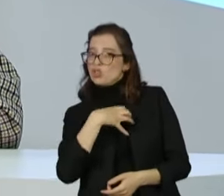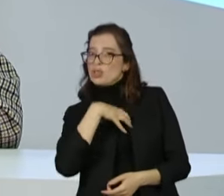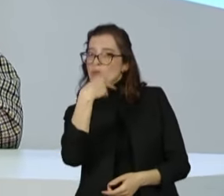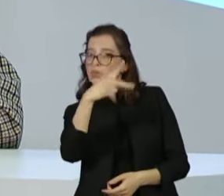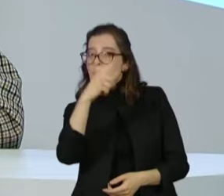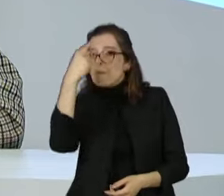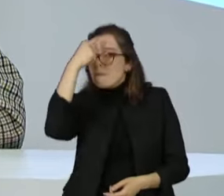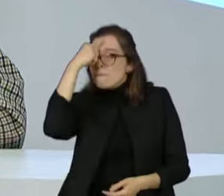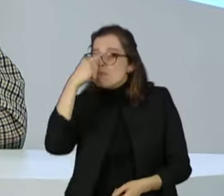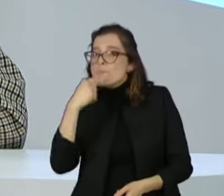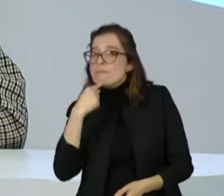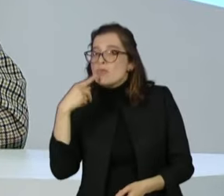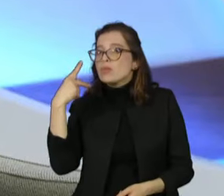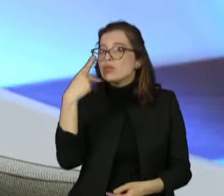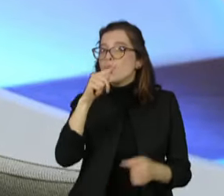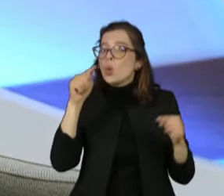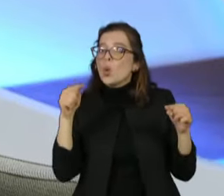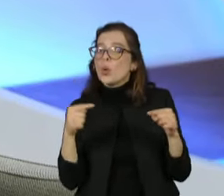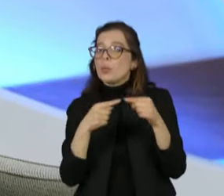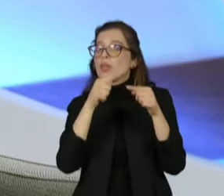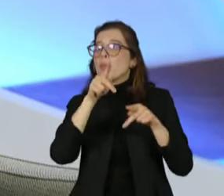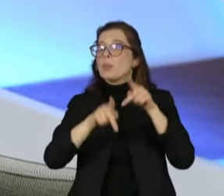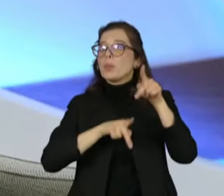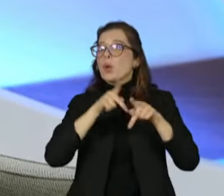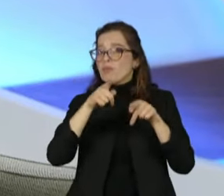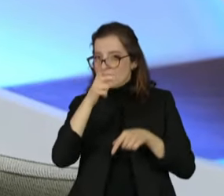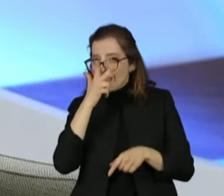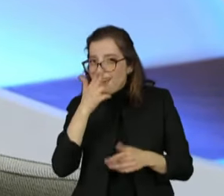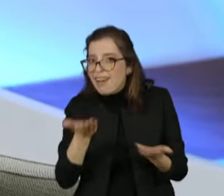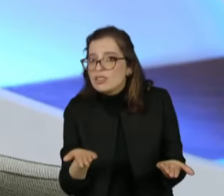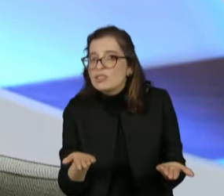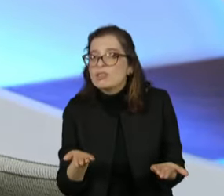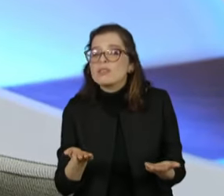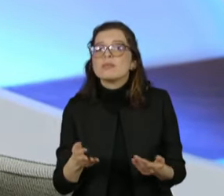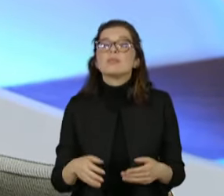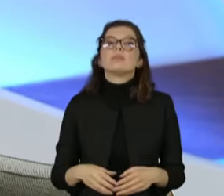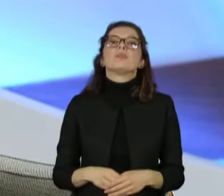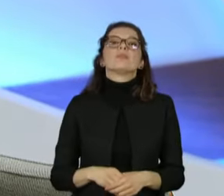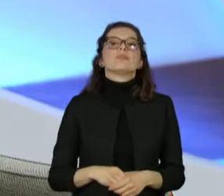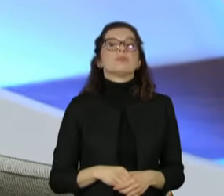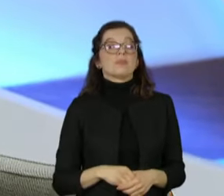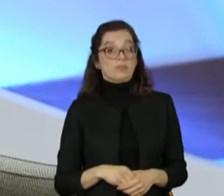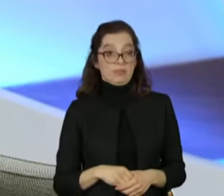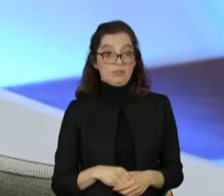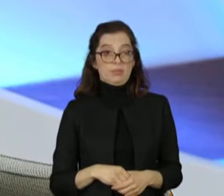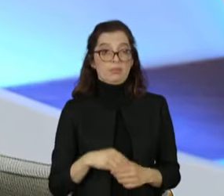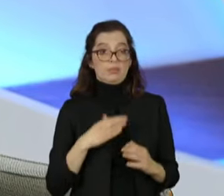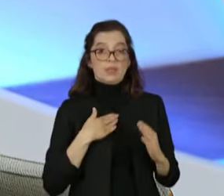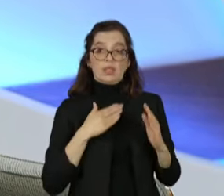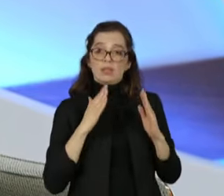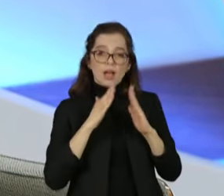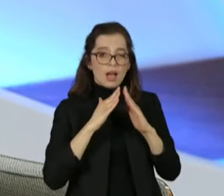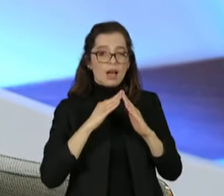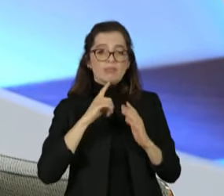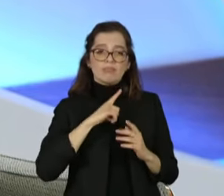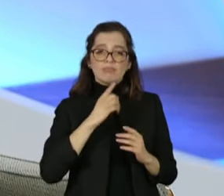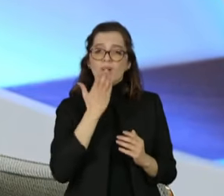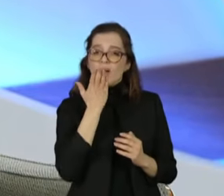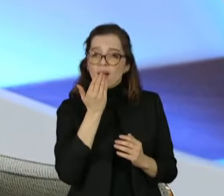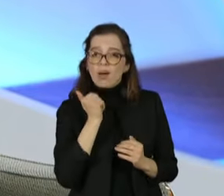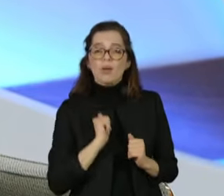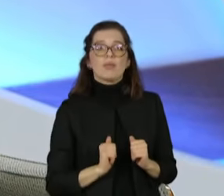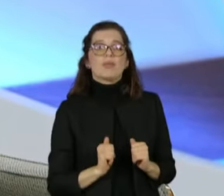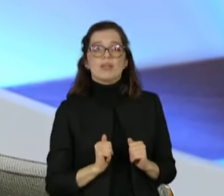qual a senhora busca representar? Bom, primeiro, Cíntia, é verdade, na minha casa nunca faltou pão, mas também nunca faltou fome de